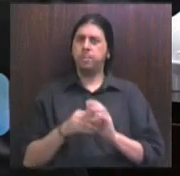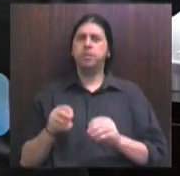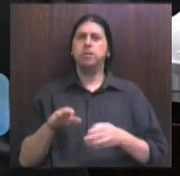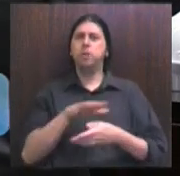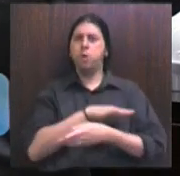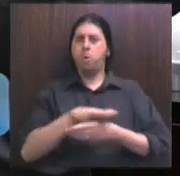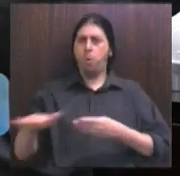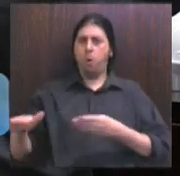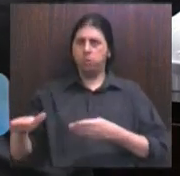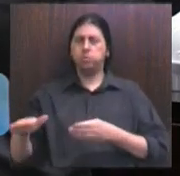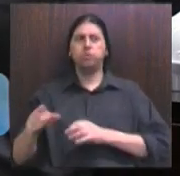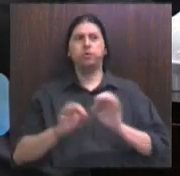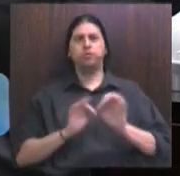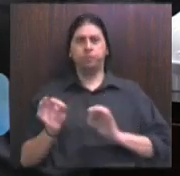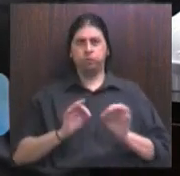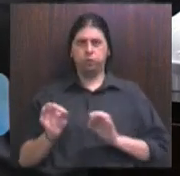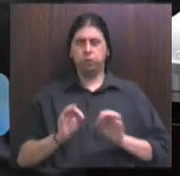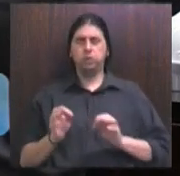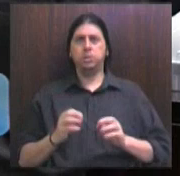fala pessoalmente,